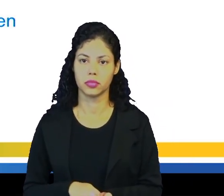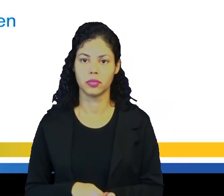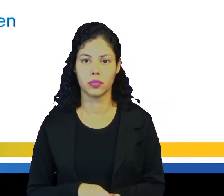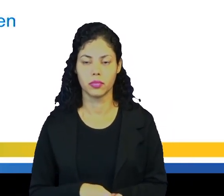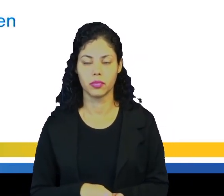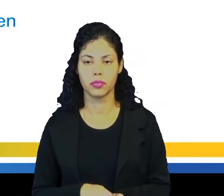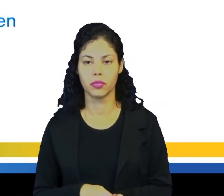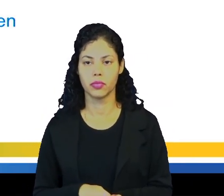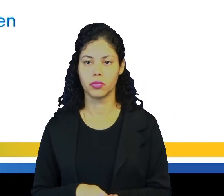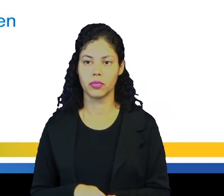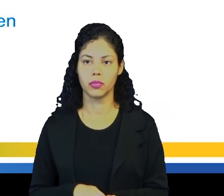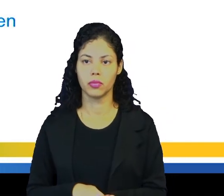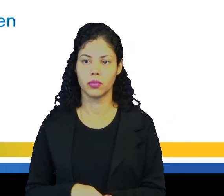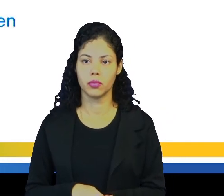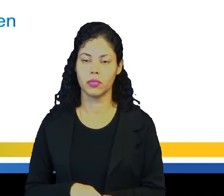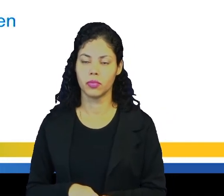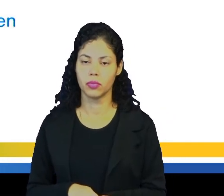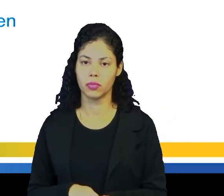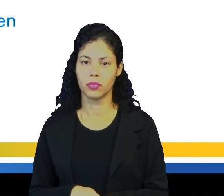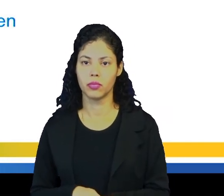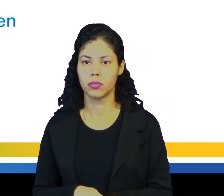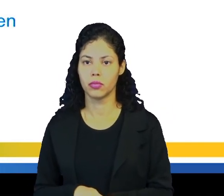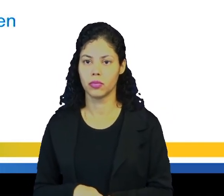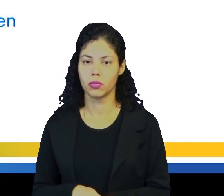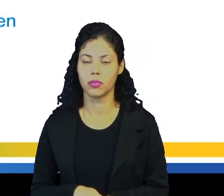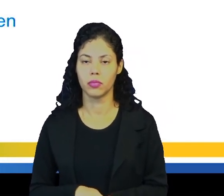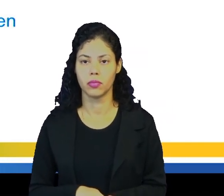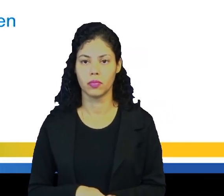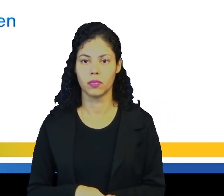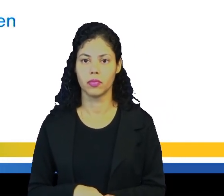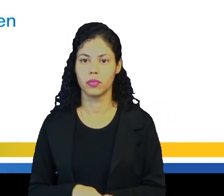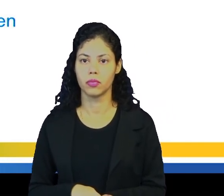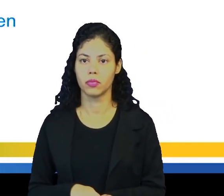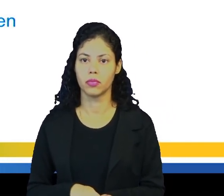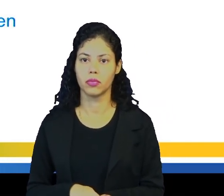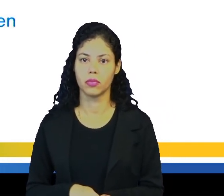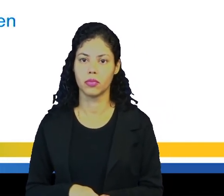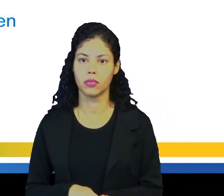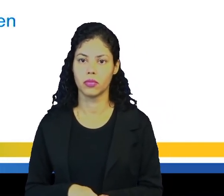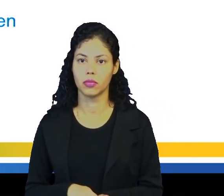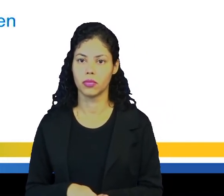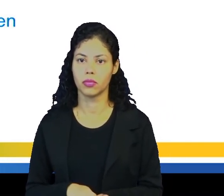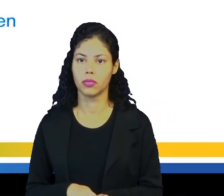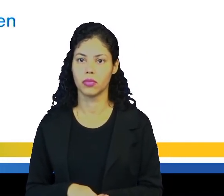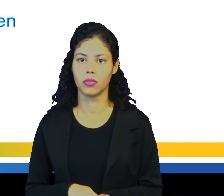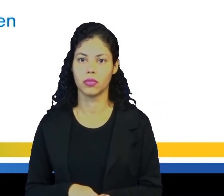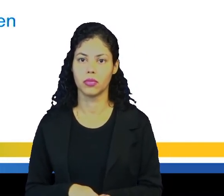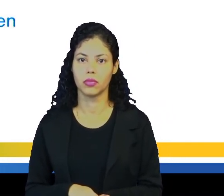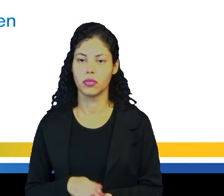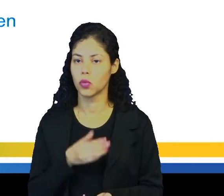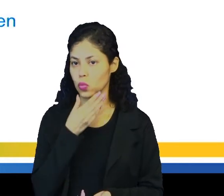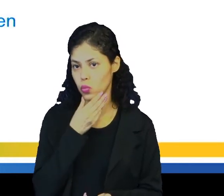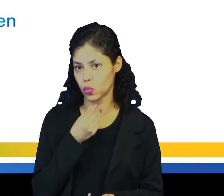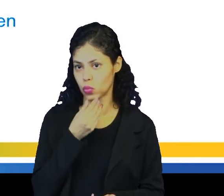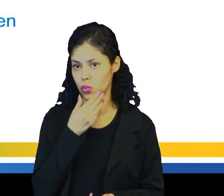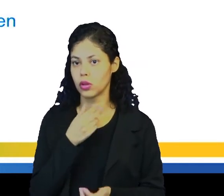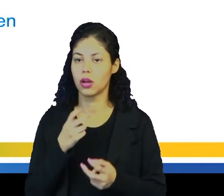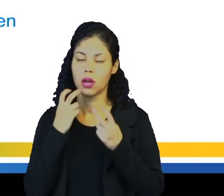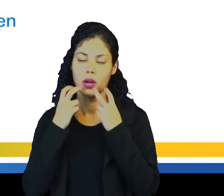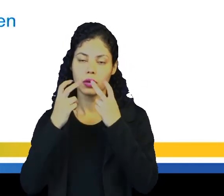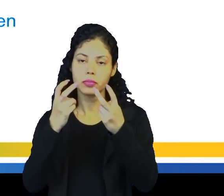women were screaming, children were crying, it was chaos. Homens estavam